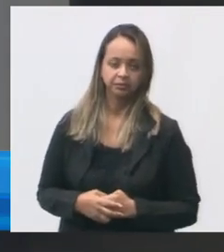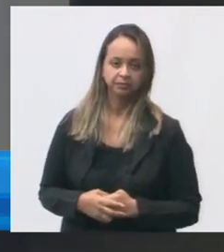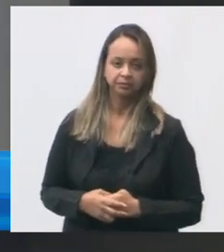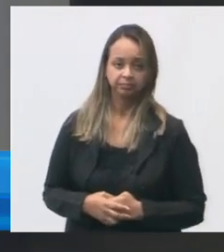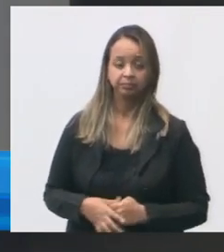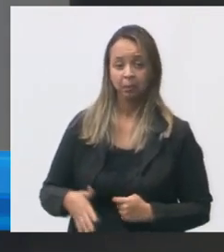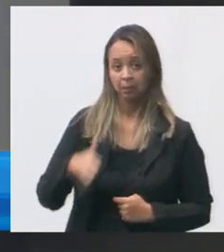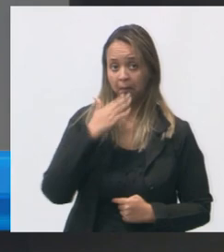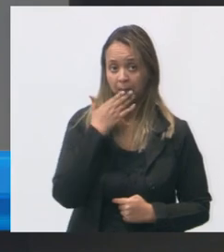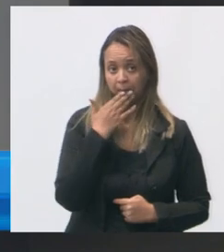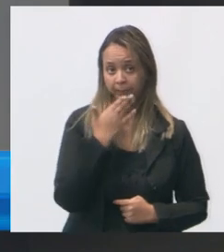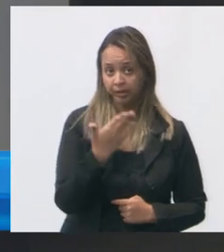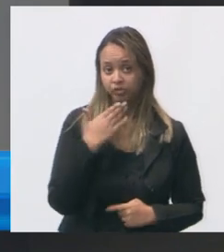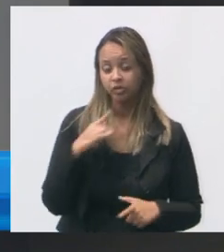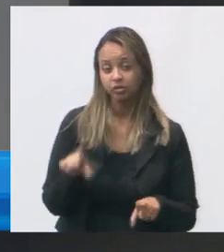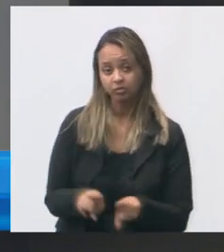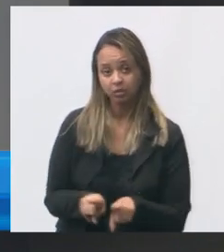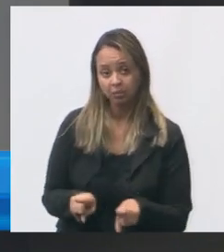solicitação